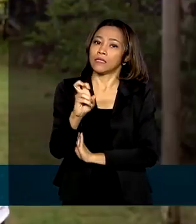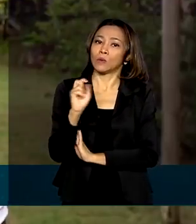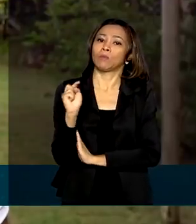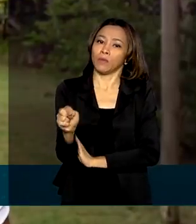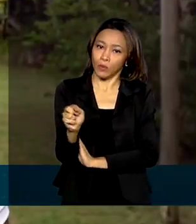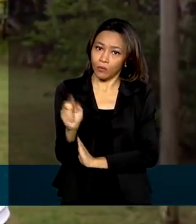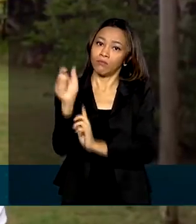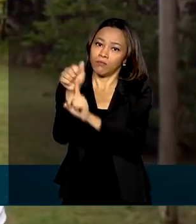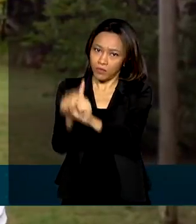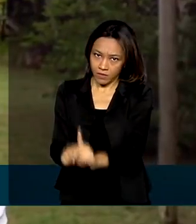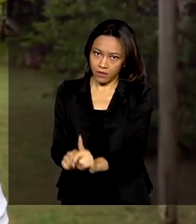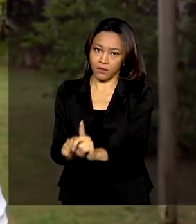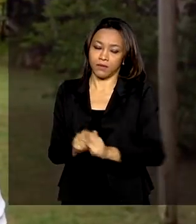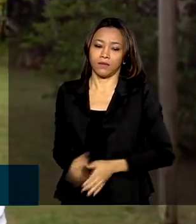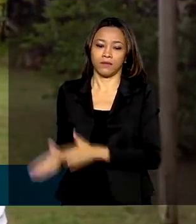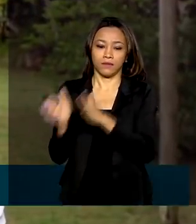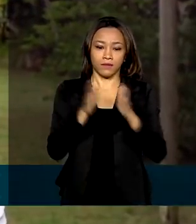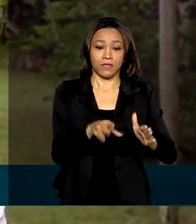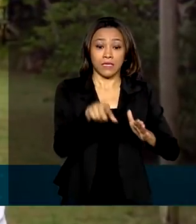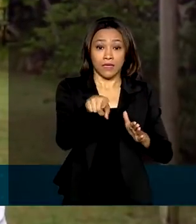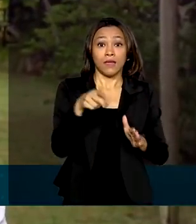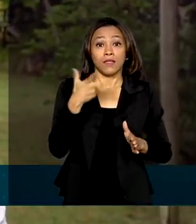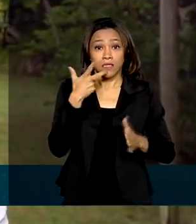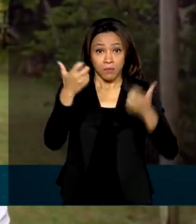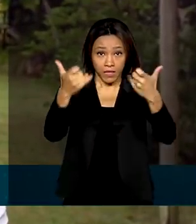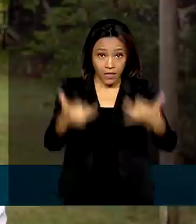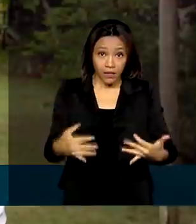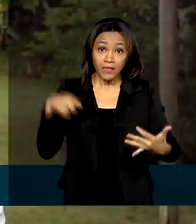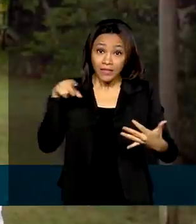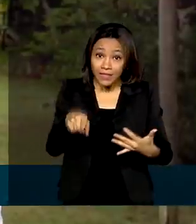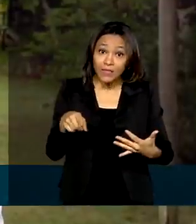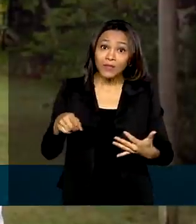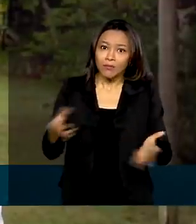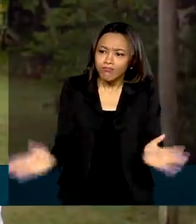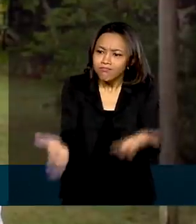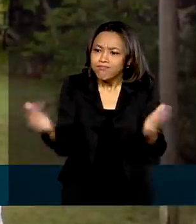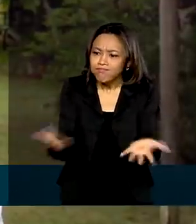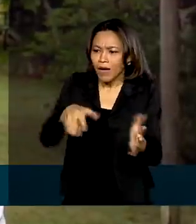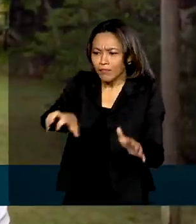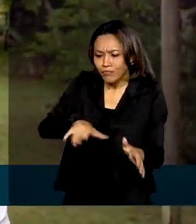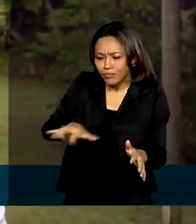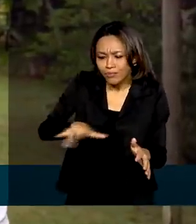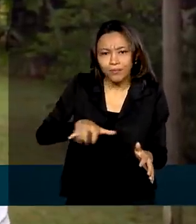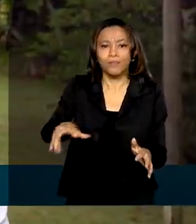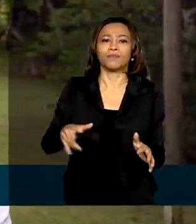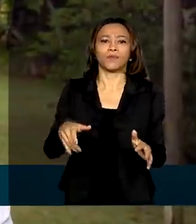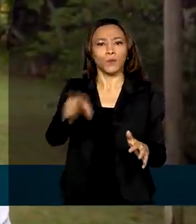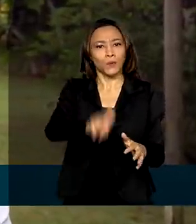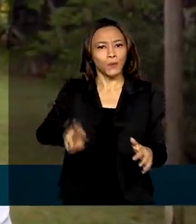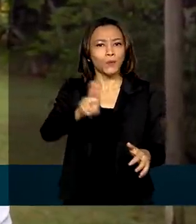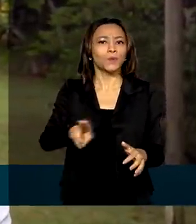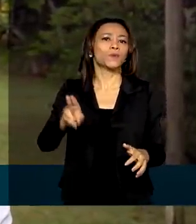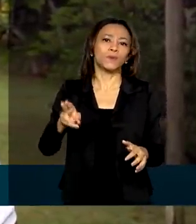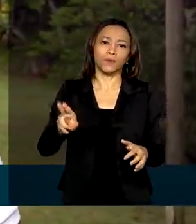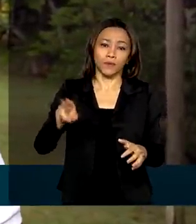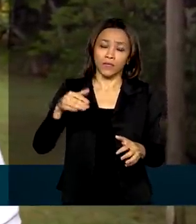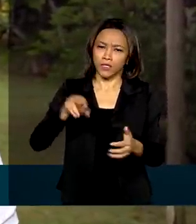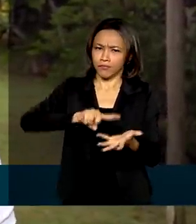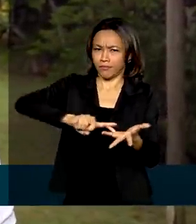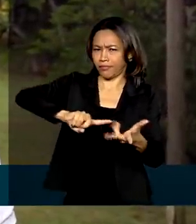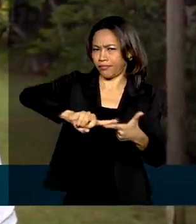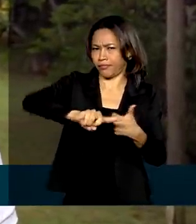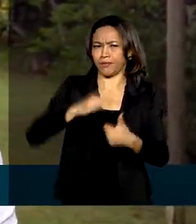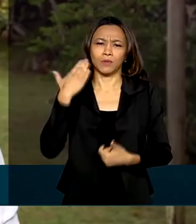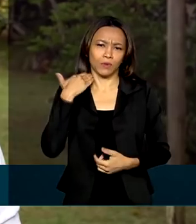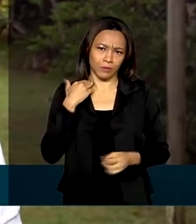mês. Isso reforça a digitalização, a bancarização e o fato do